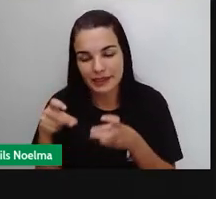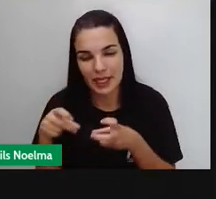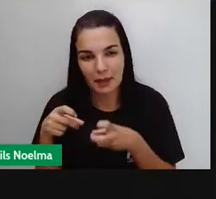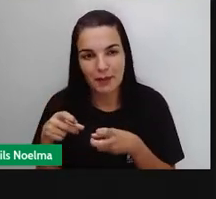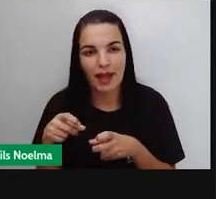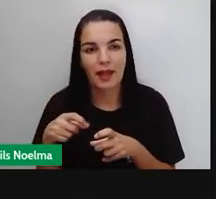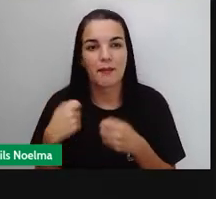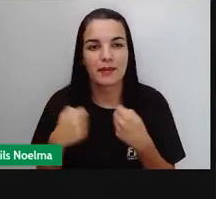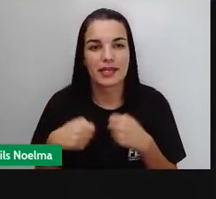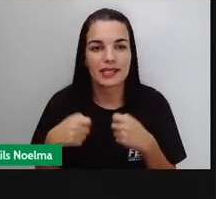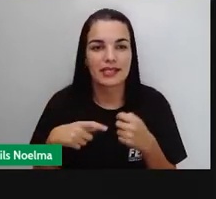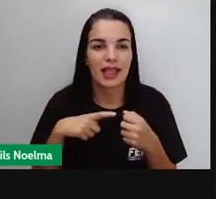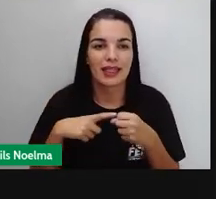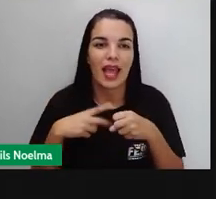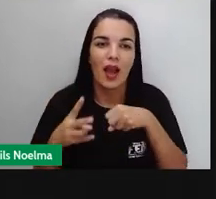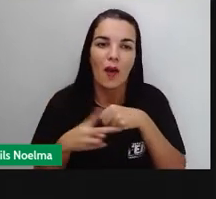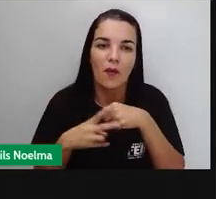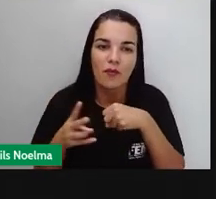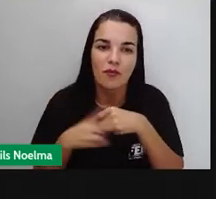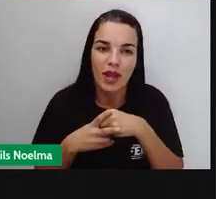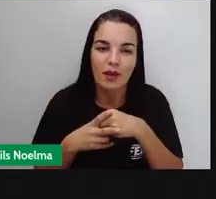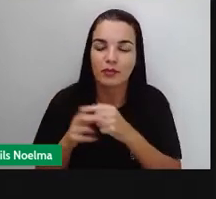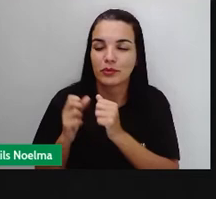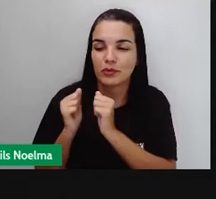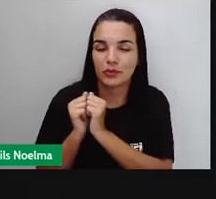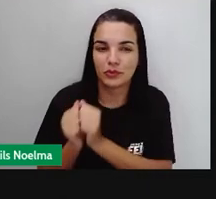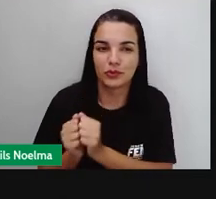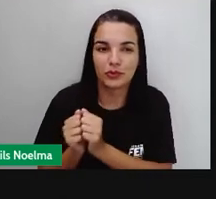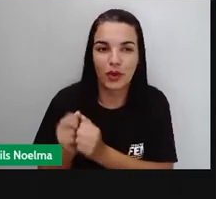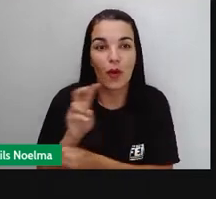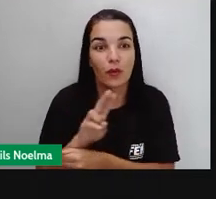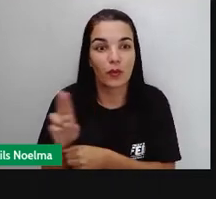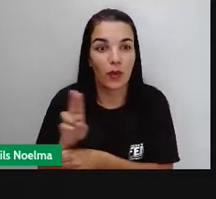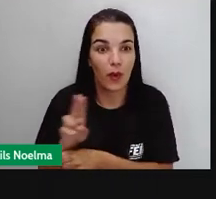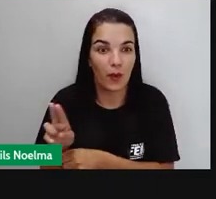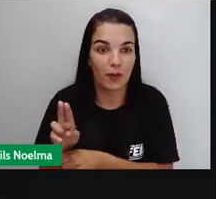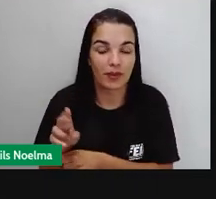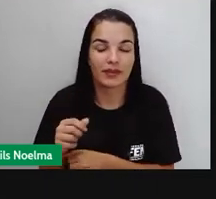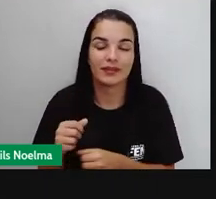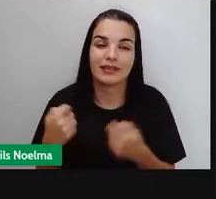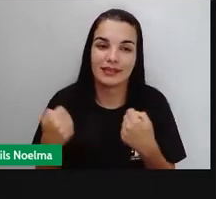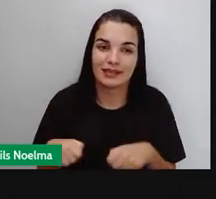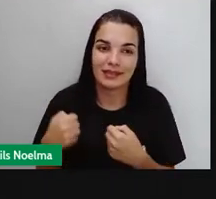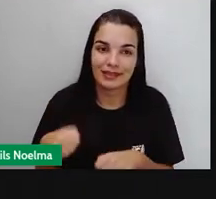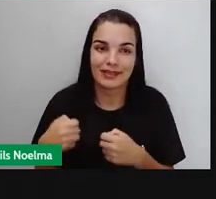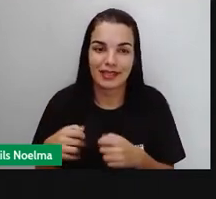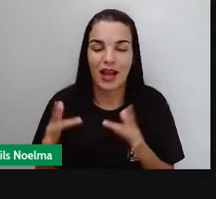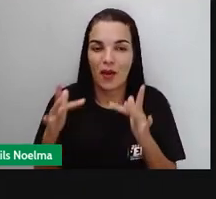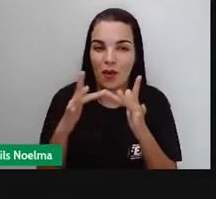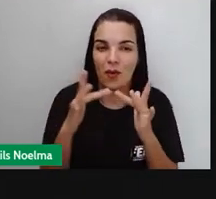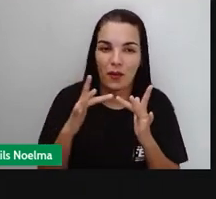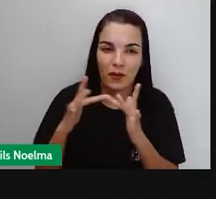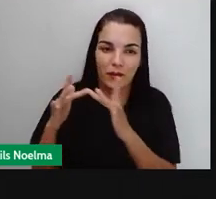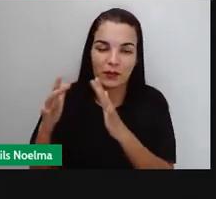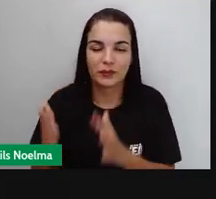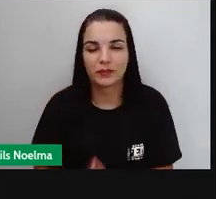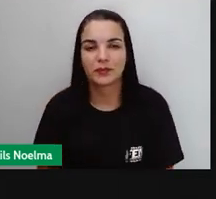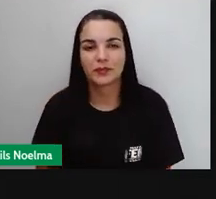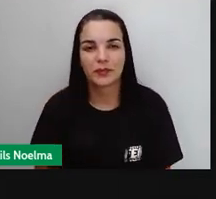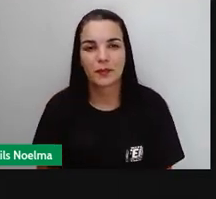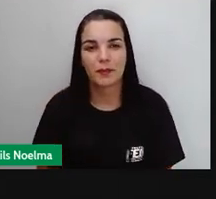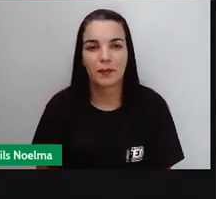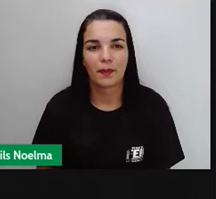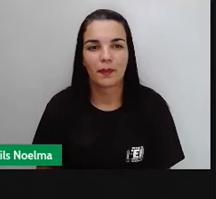estudar português. Assim, certo? Então, a concordância verbal e nominal